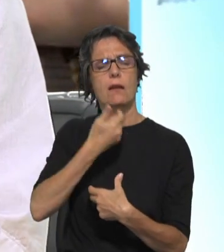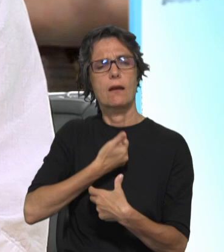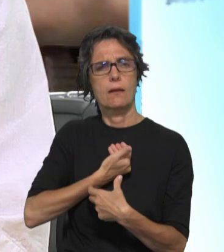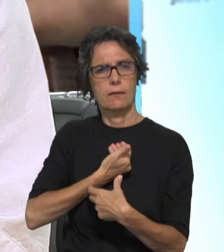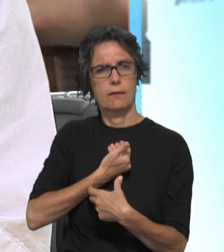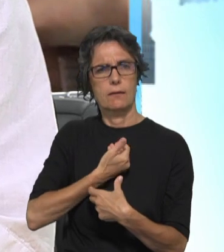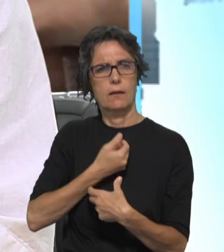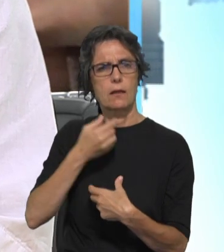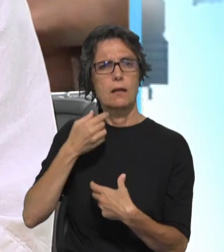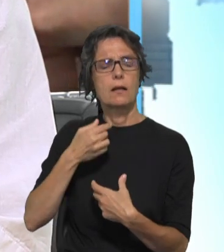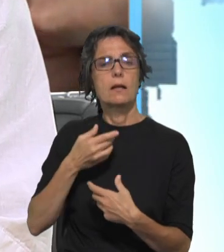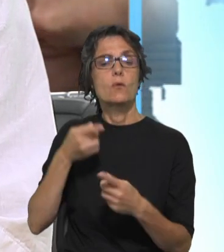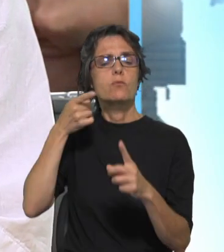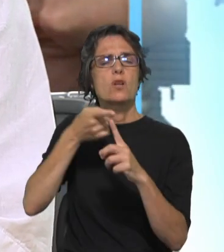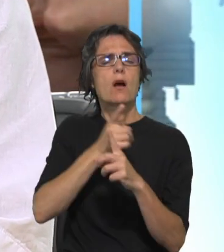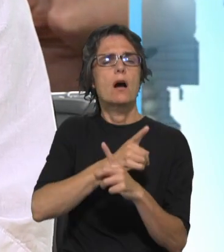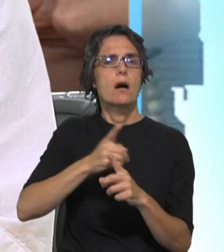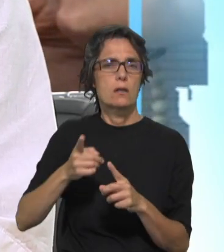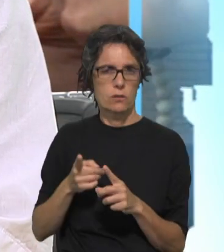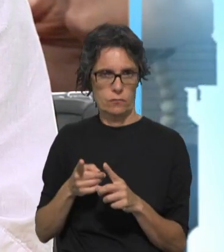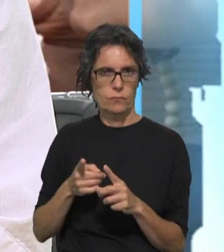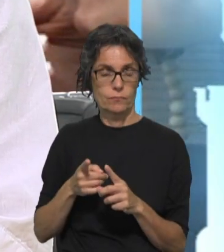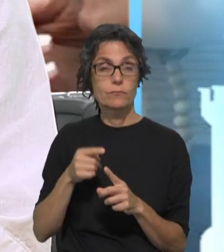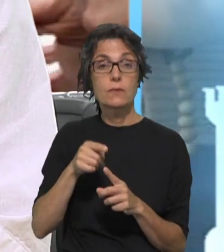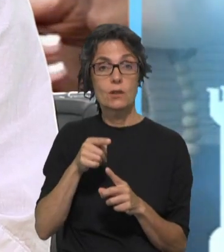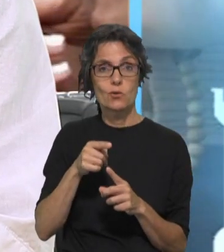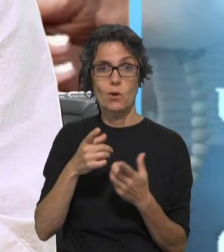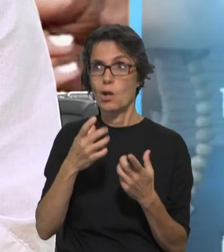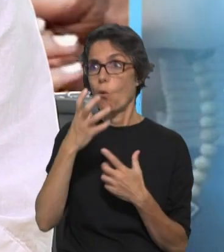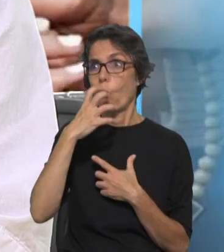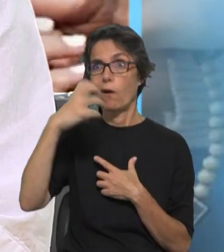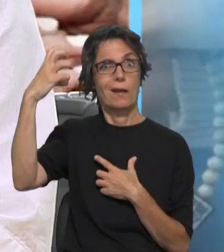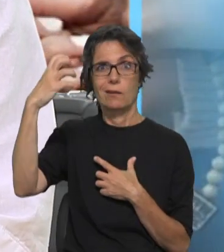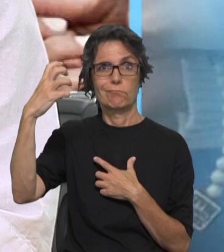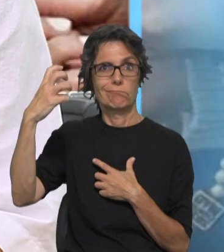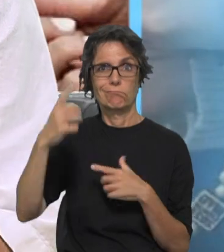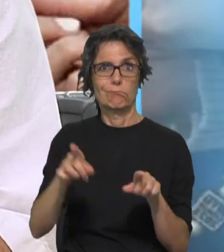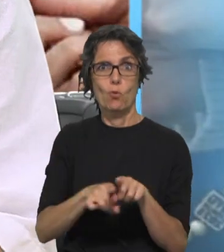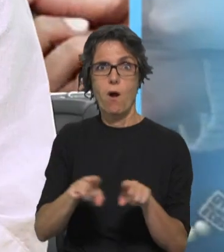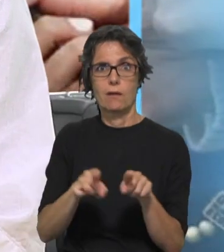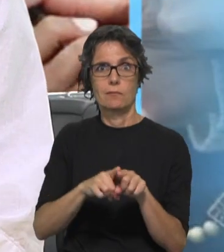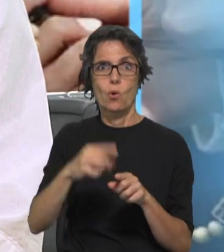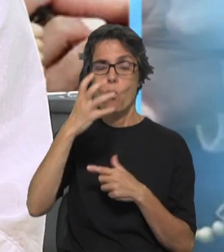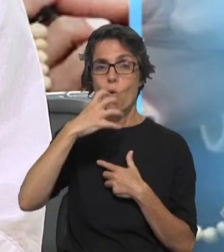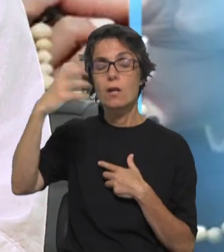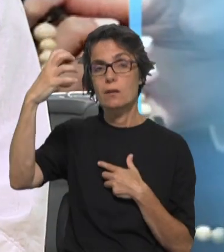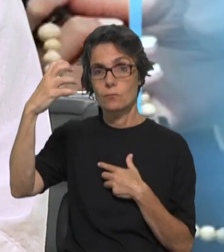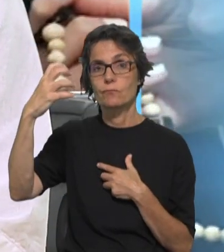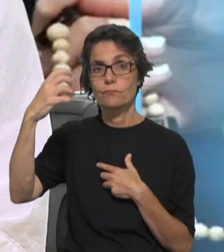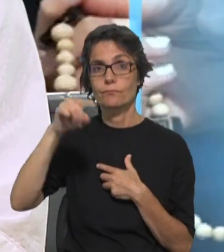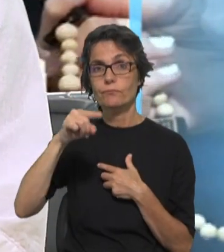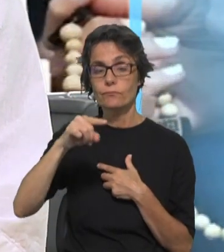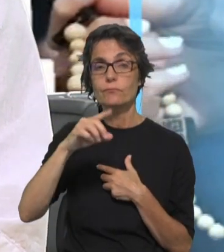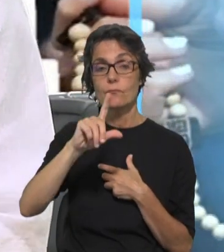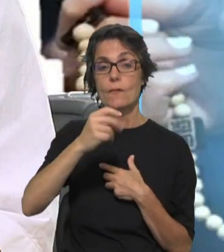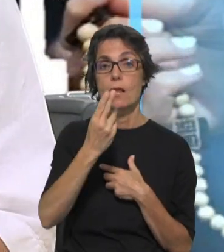compaginado e bem traduzido num grito que tem duas vozes ou numa voz com duas tonalidades que na Laudato